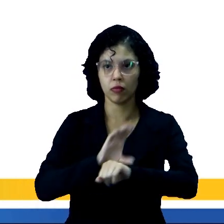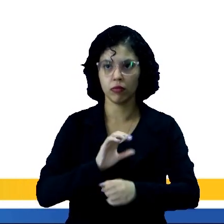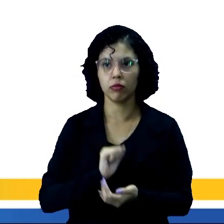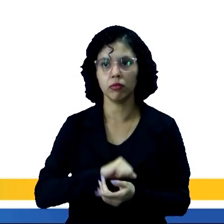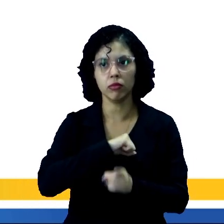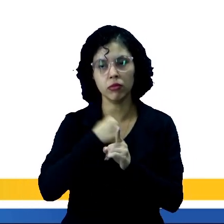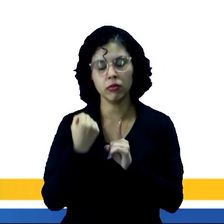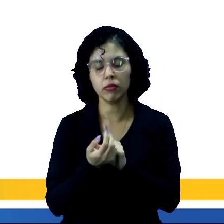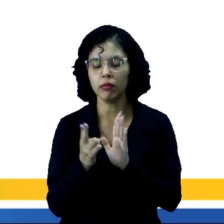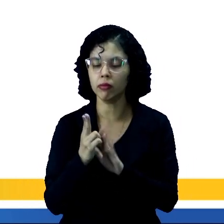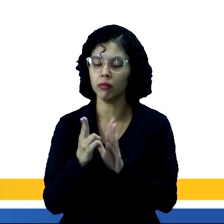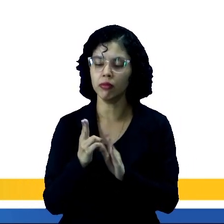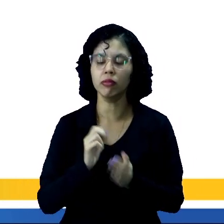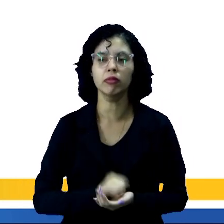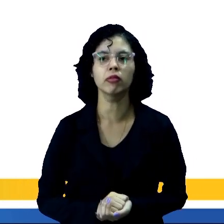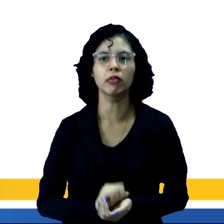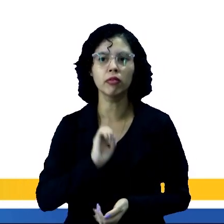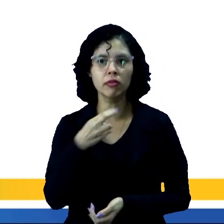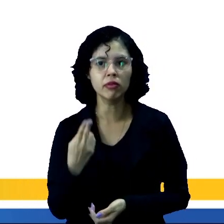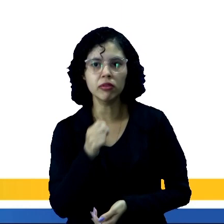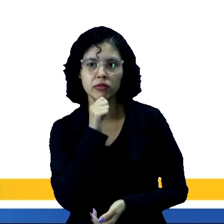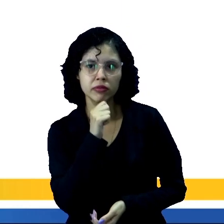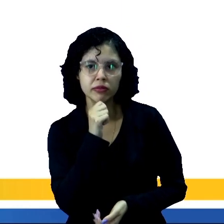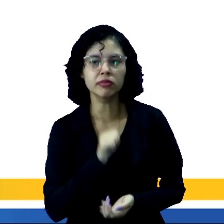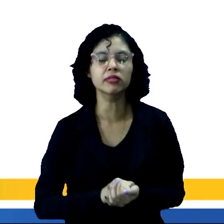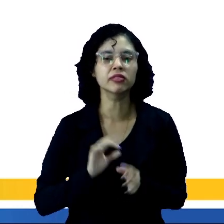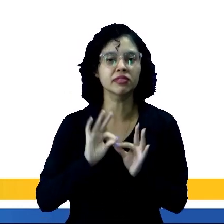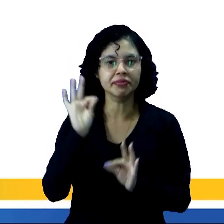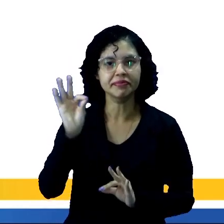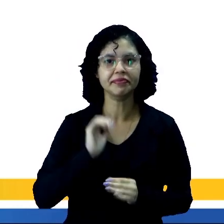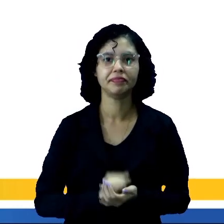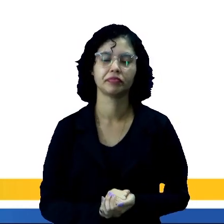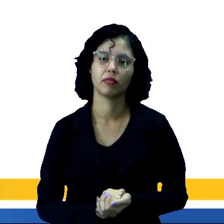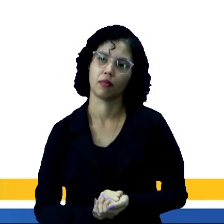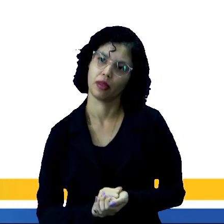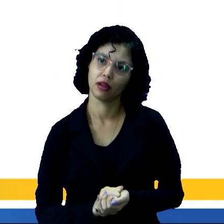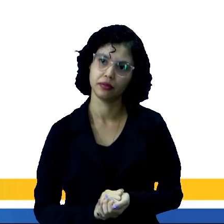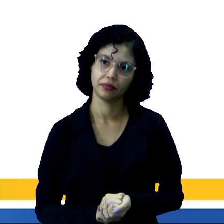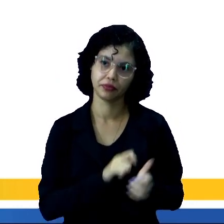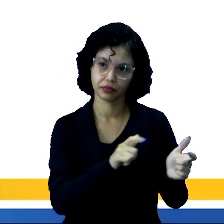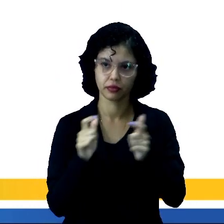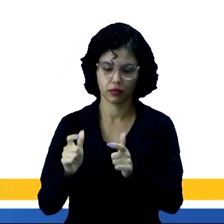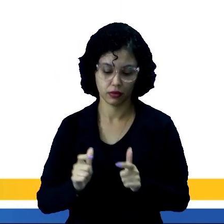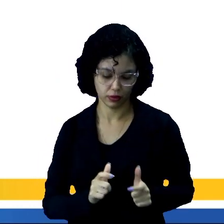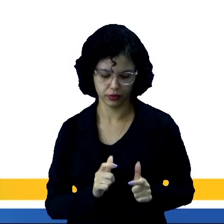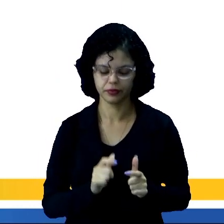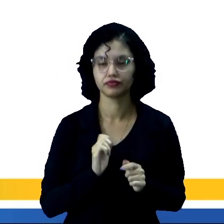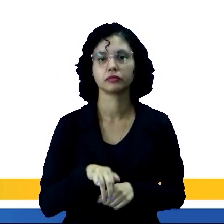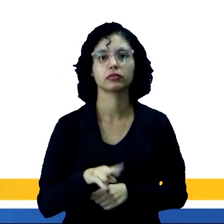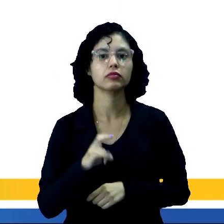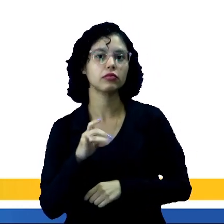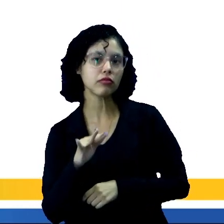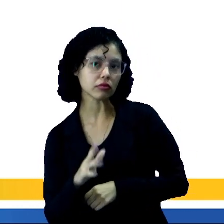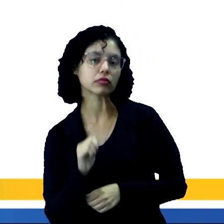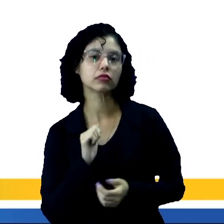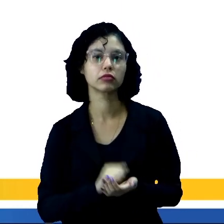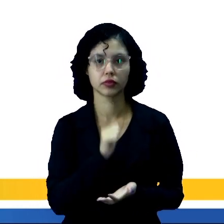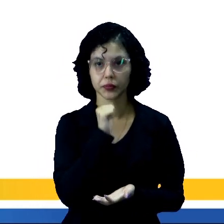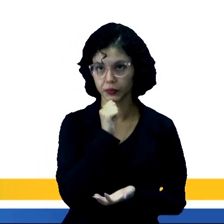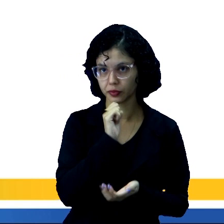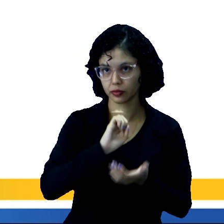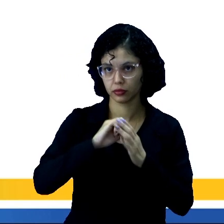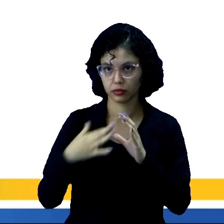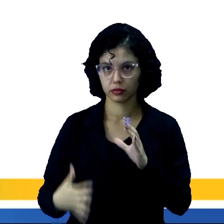das sociedades indígenas. Ou seja, à medida em que esses espaços, né? Ecológicos têm